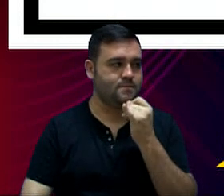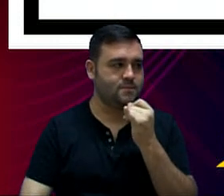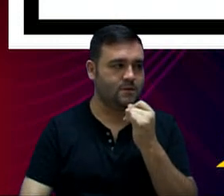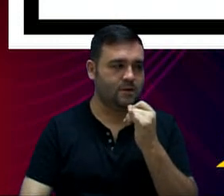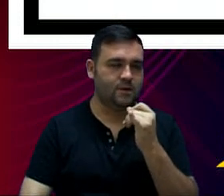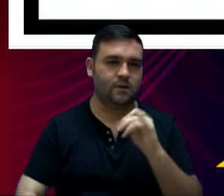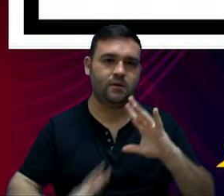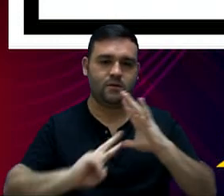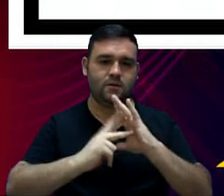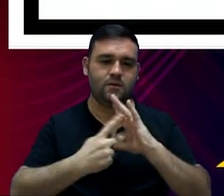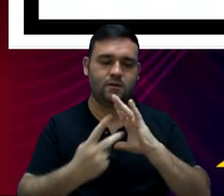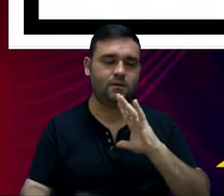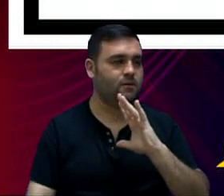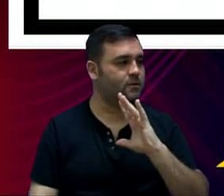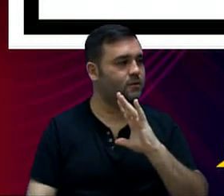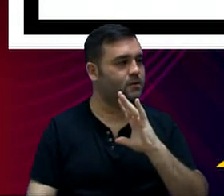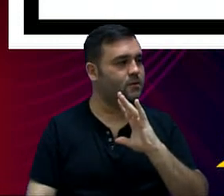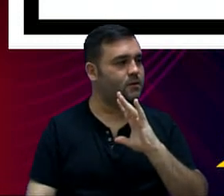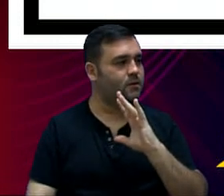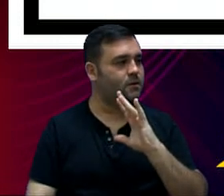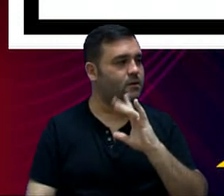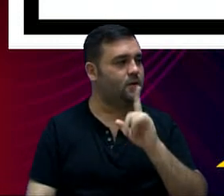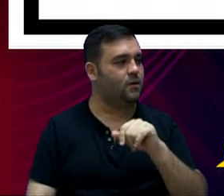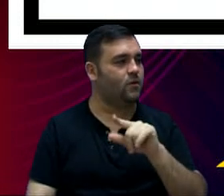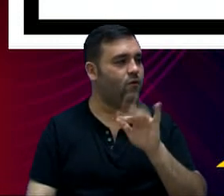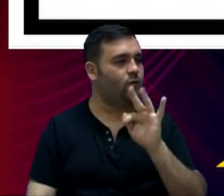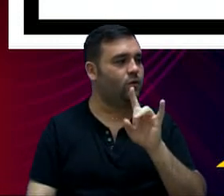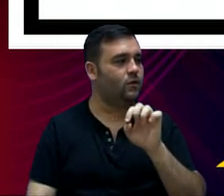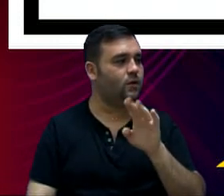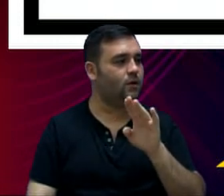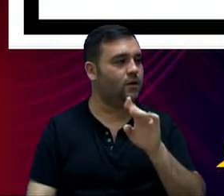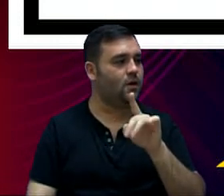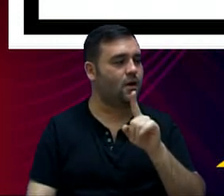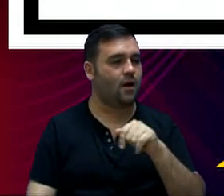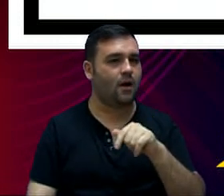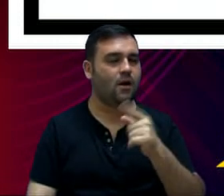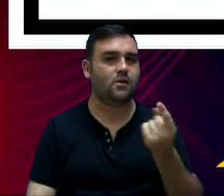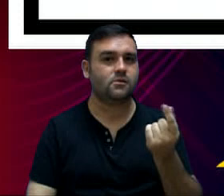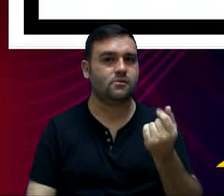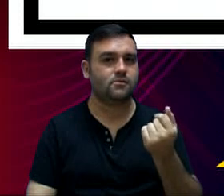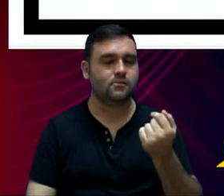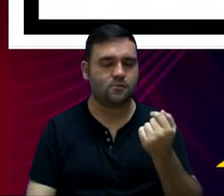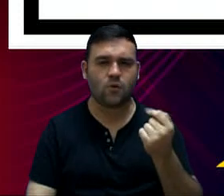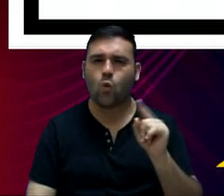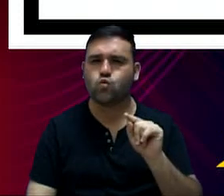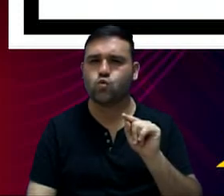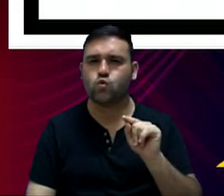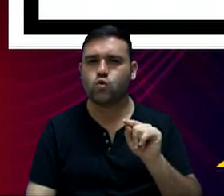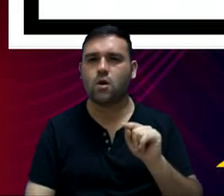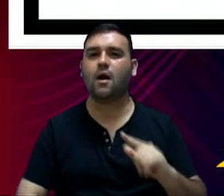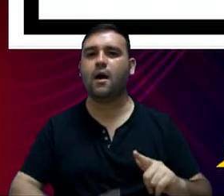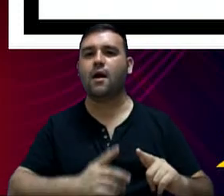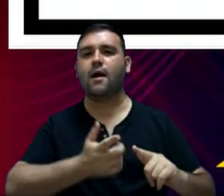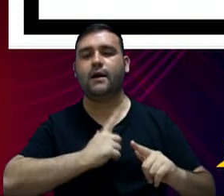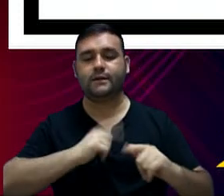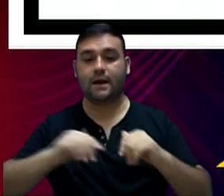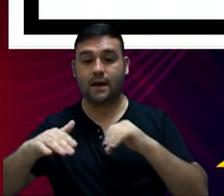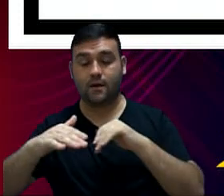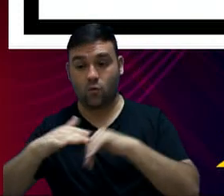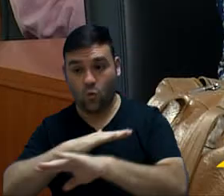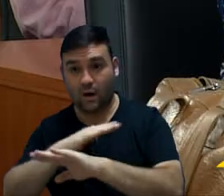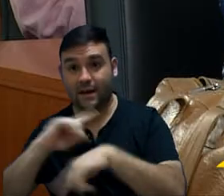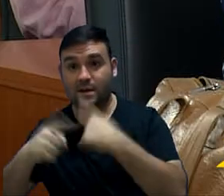uma definição do que é, do que seriam as receitas correntes líquidas do município. Oi? Fica retido, mas depois